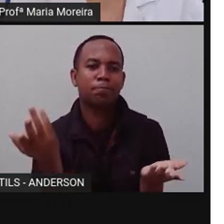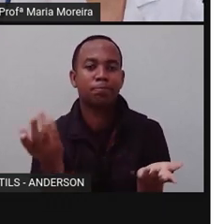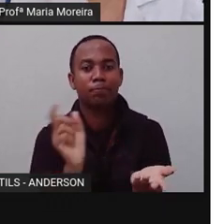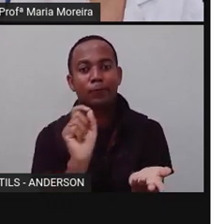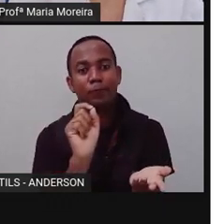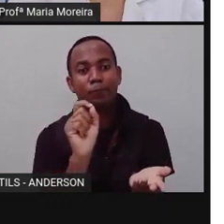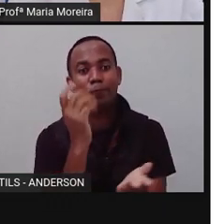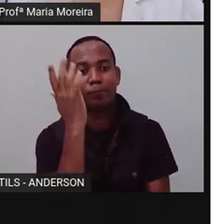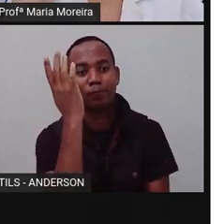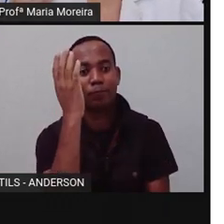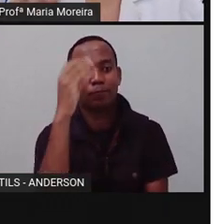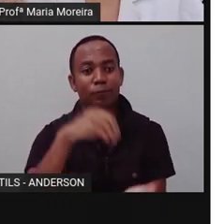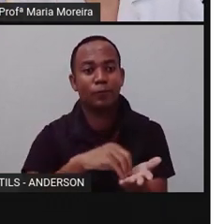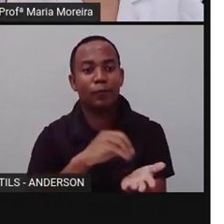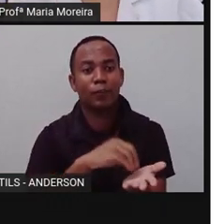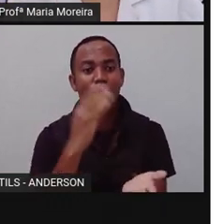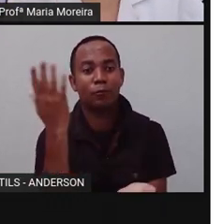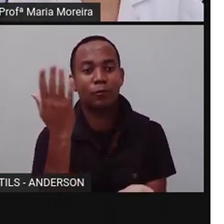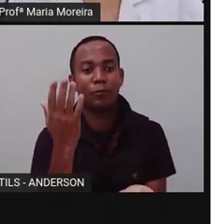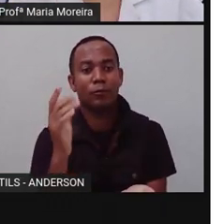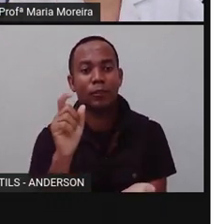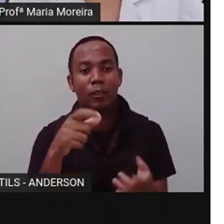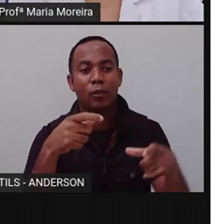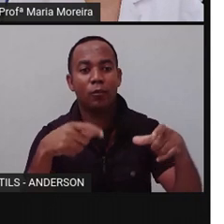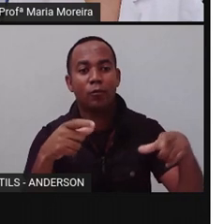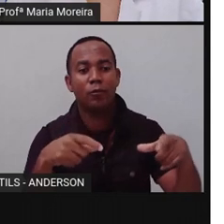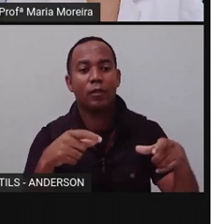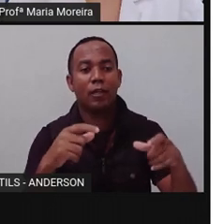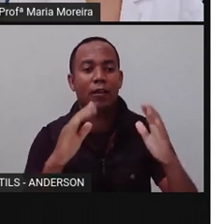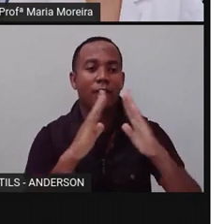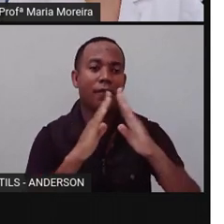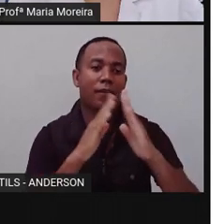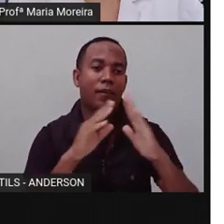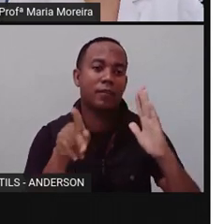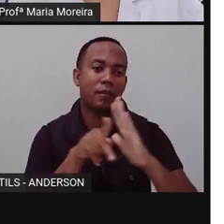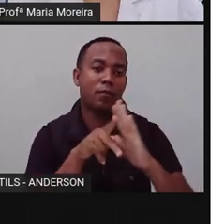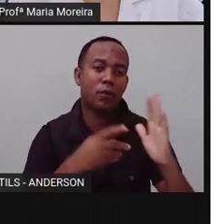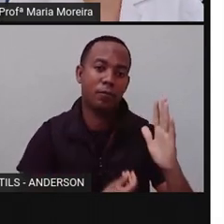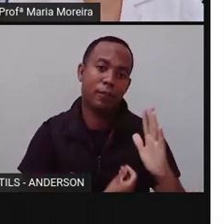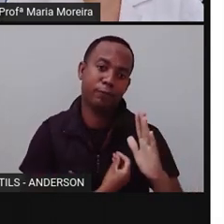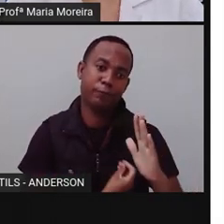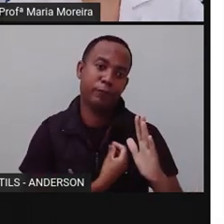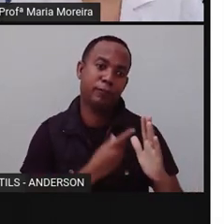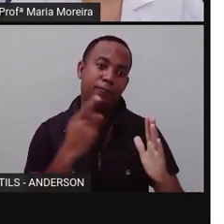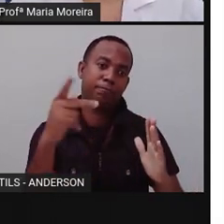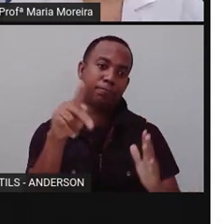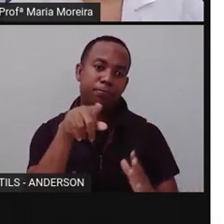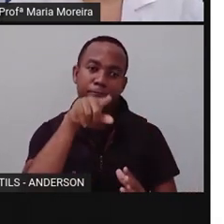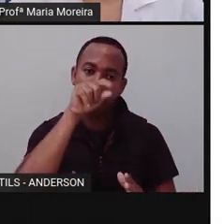vão ter dificuldades para encontrar uma nova casa e para sobreviverem. Tá?